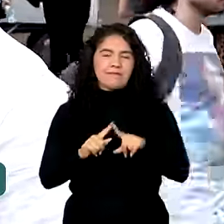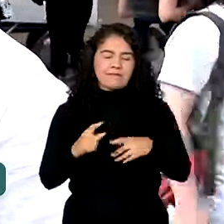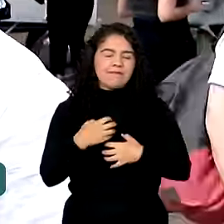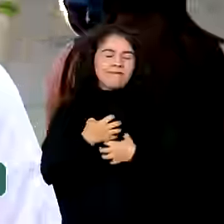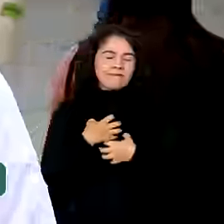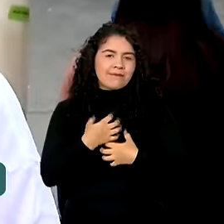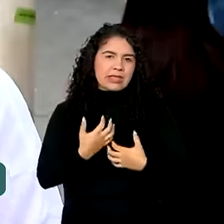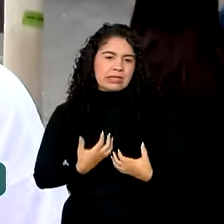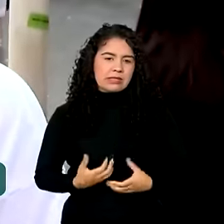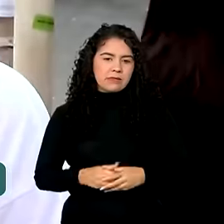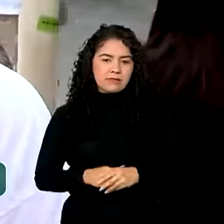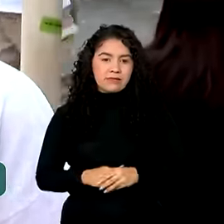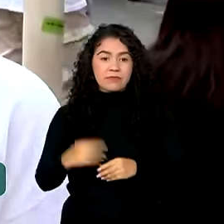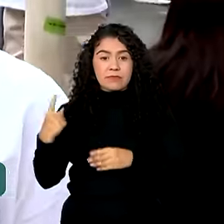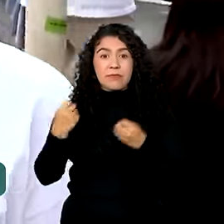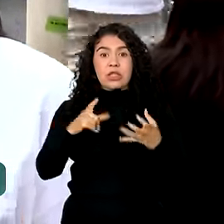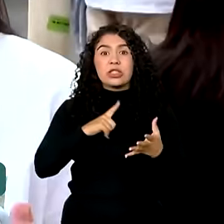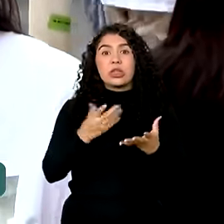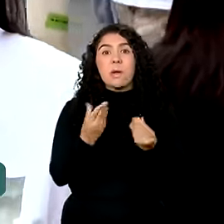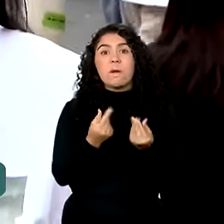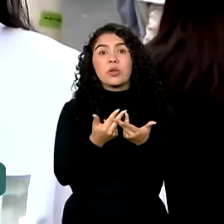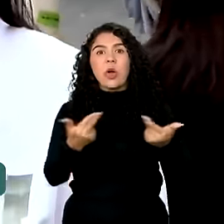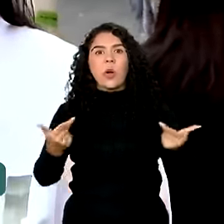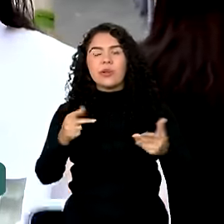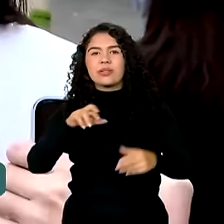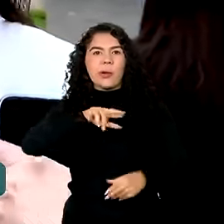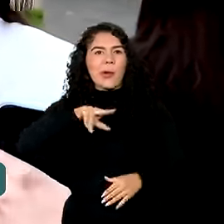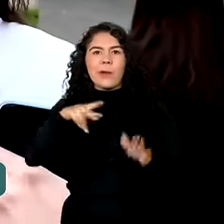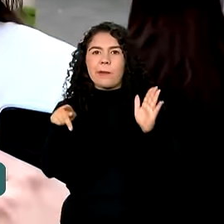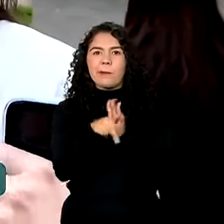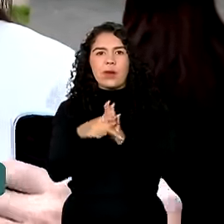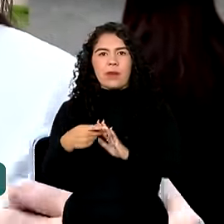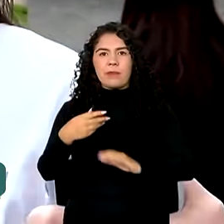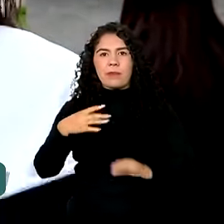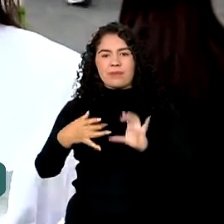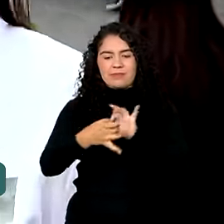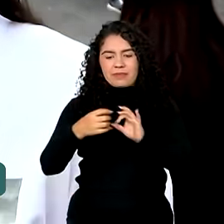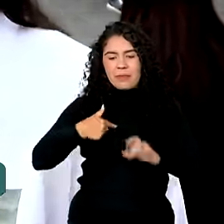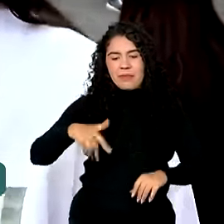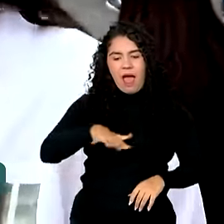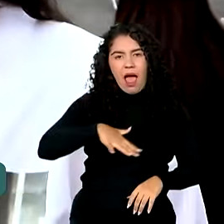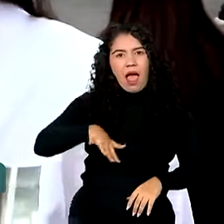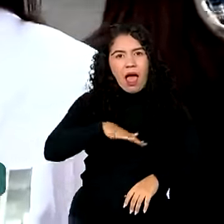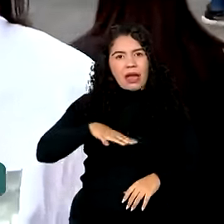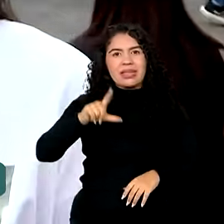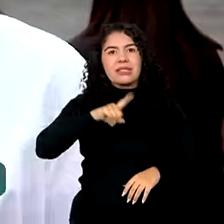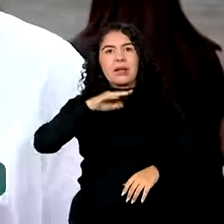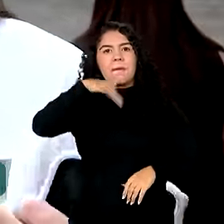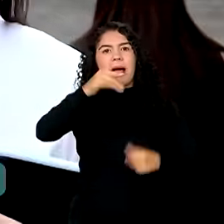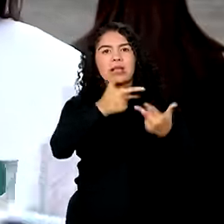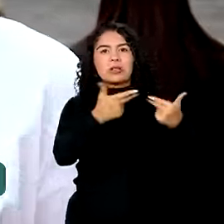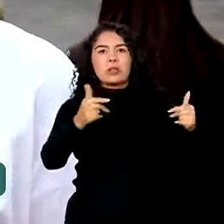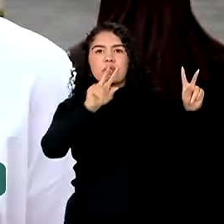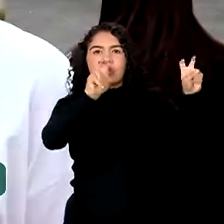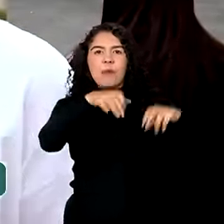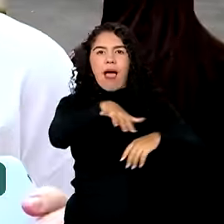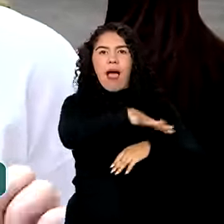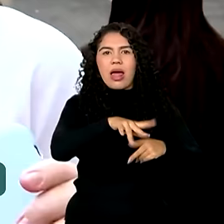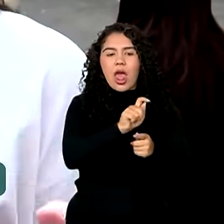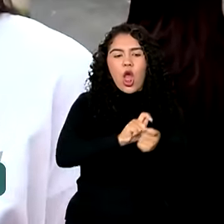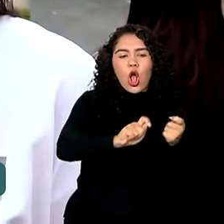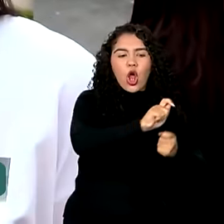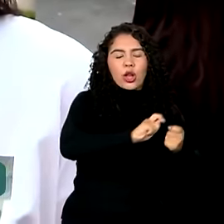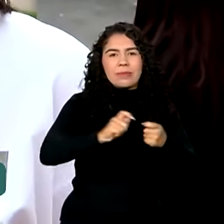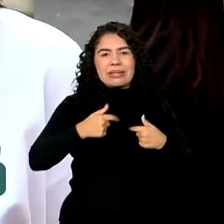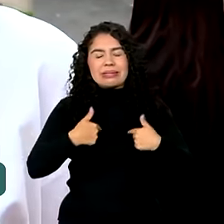cansativo. Eu peguei muita coisa que não era muito da minha área, que eu sou de relações internacionais, era muita coisa de economia, então um pouco perdi